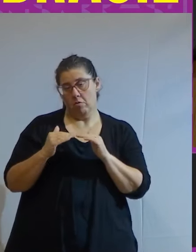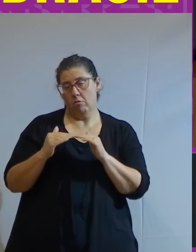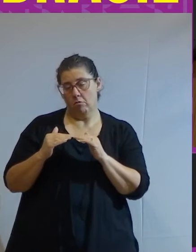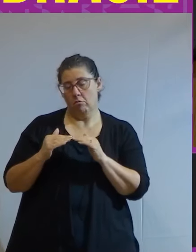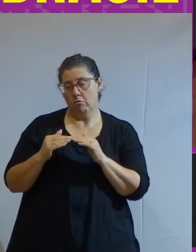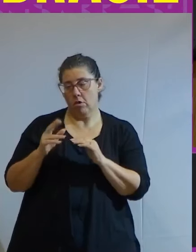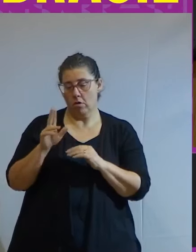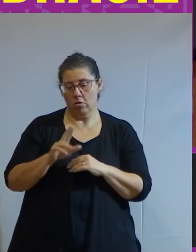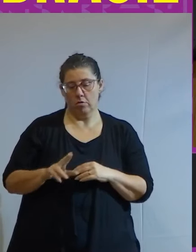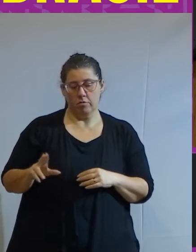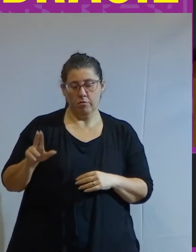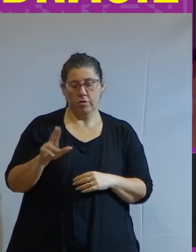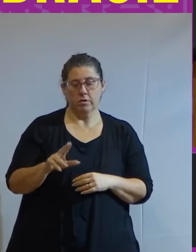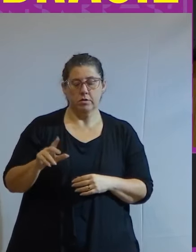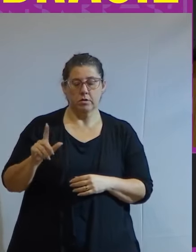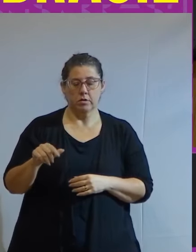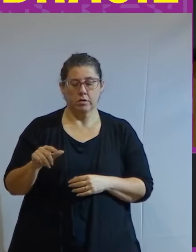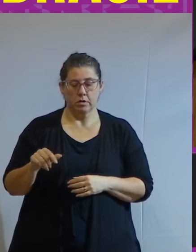universidade